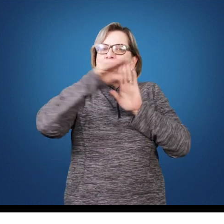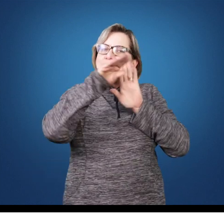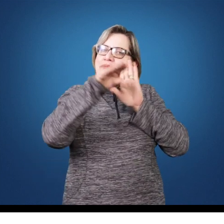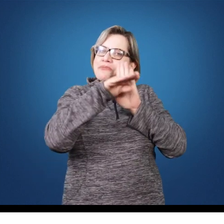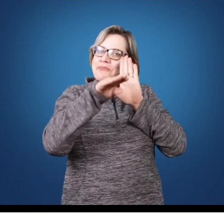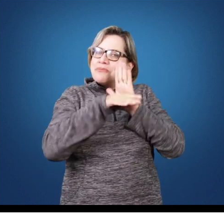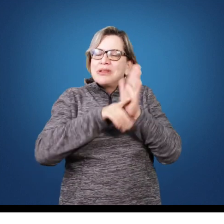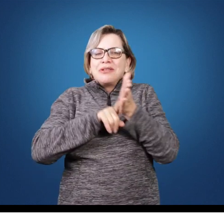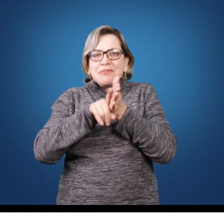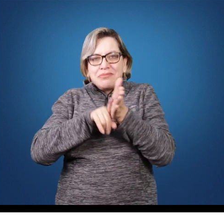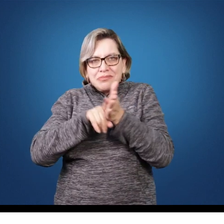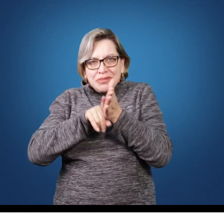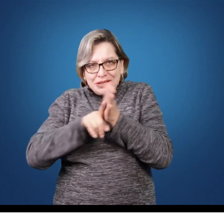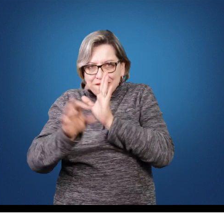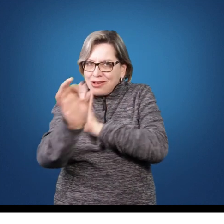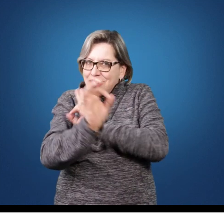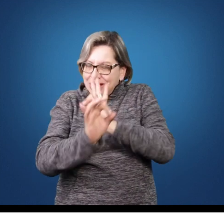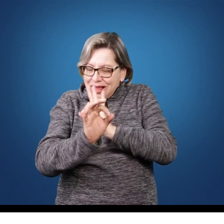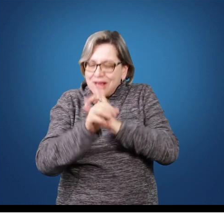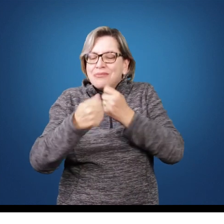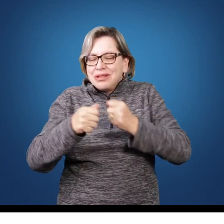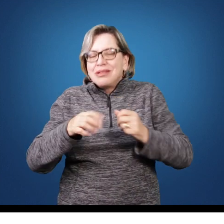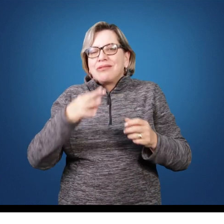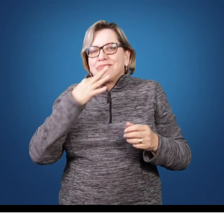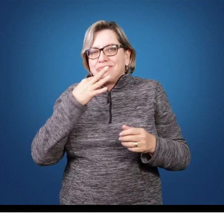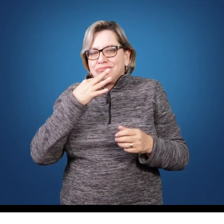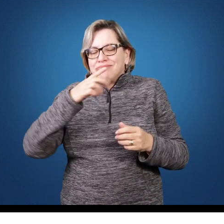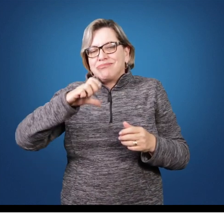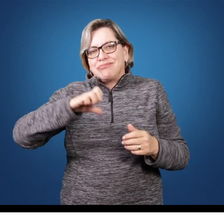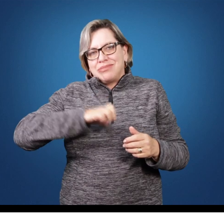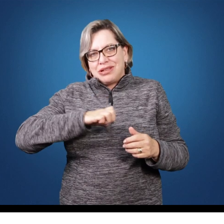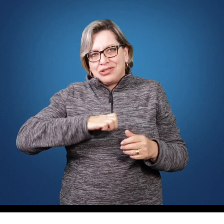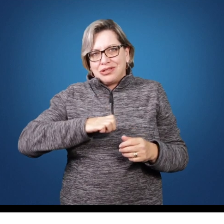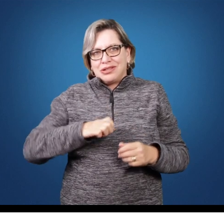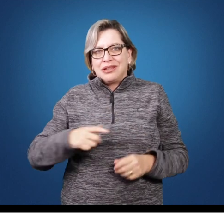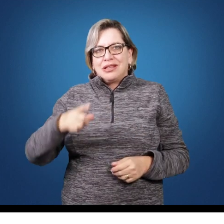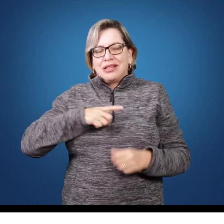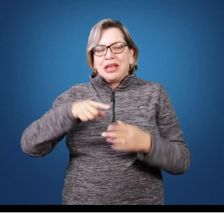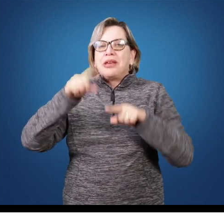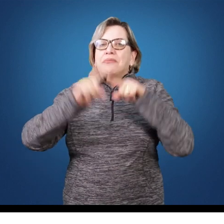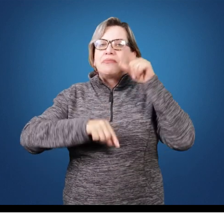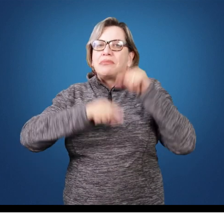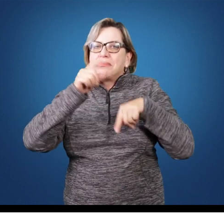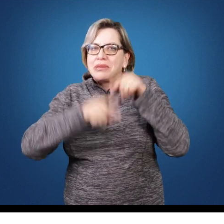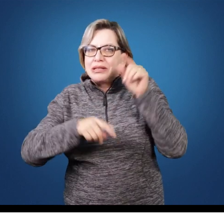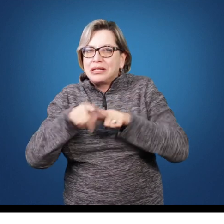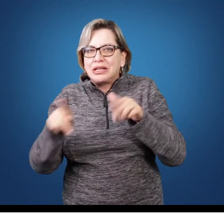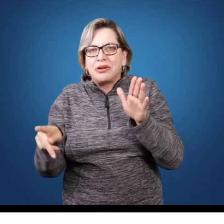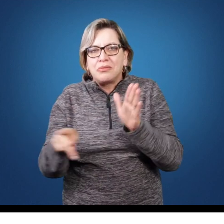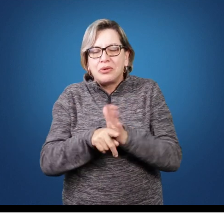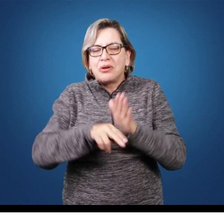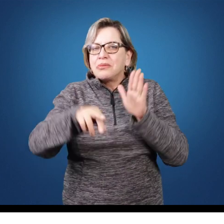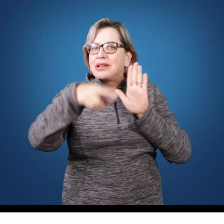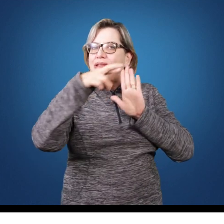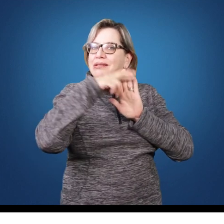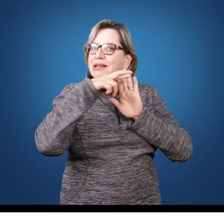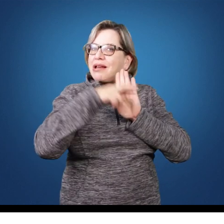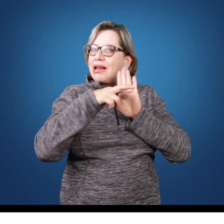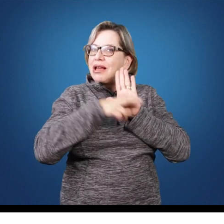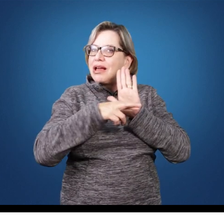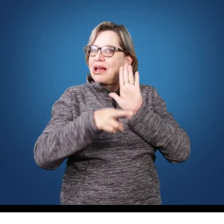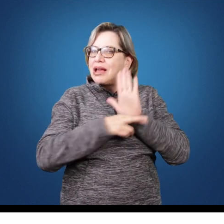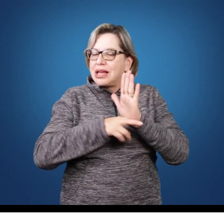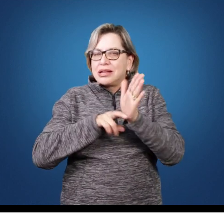que formos estruturar. Então, o grande documento que norteia as diretrizes e normas reguladoras de